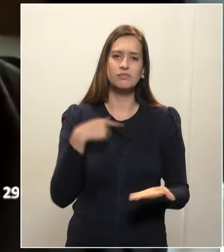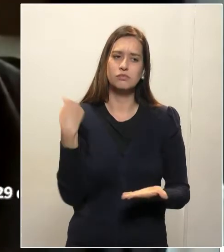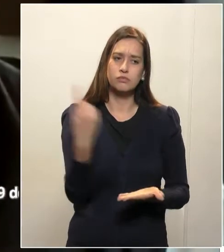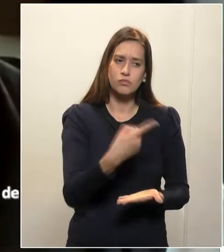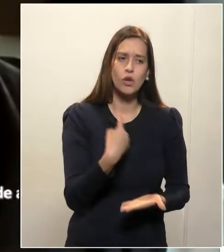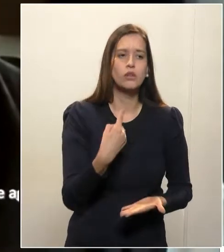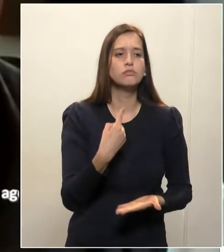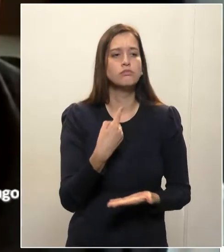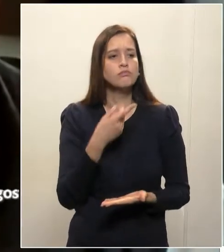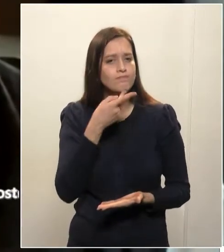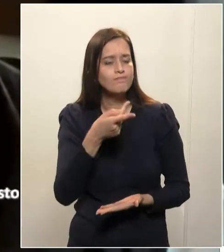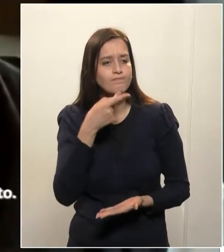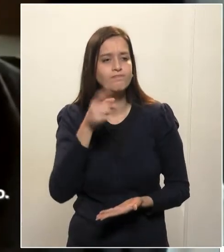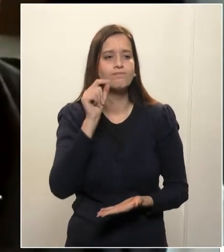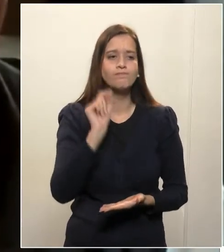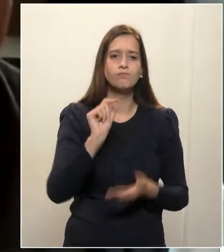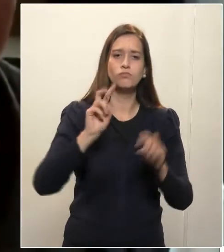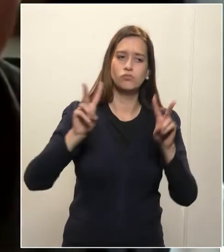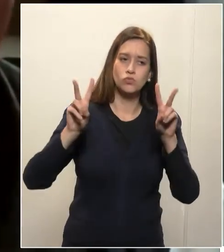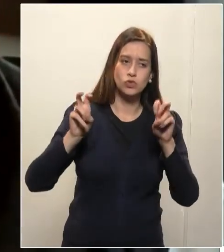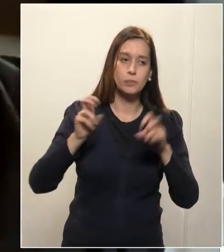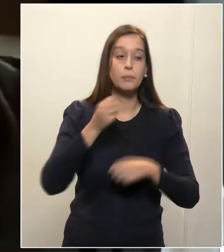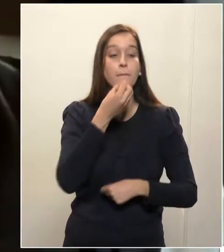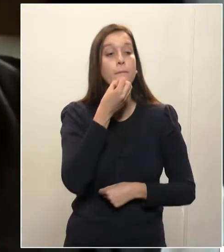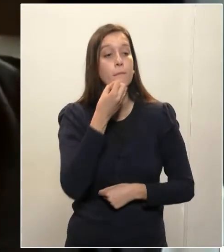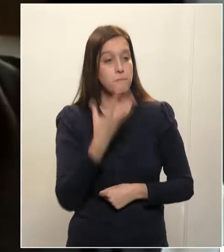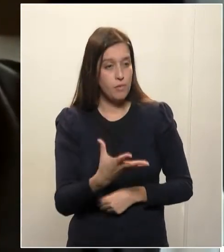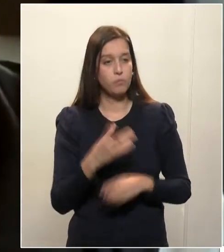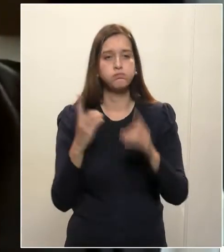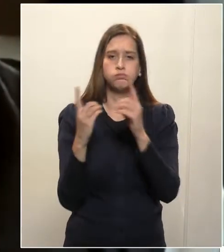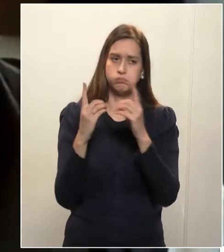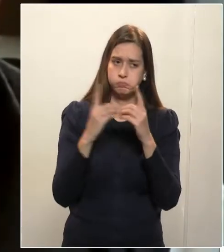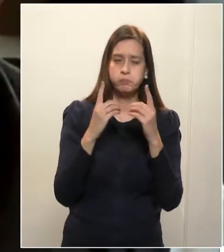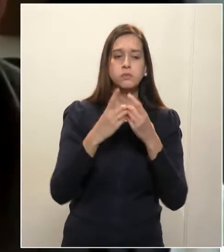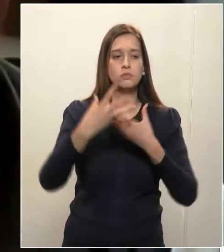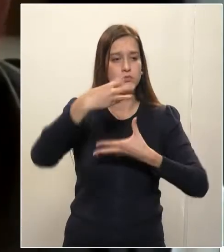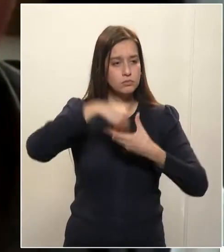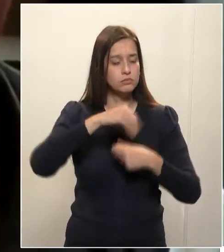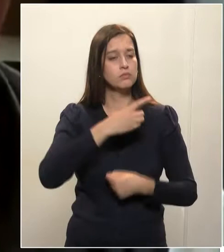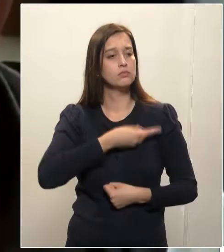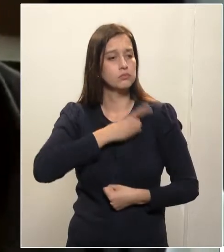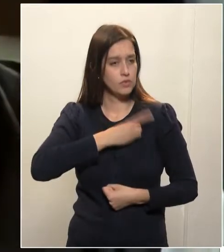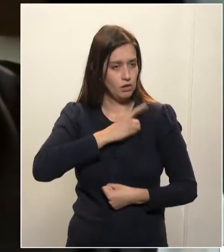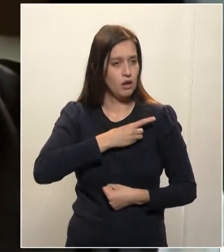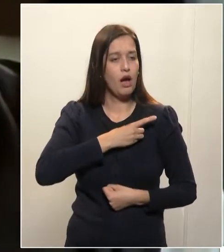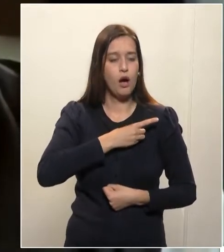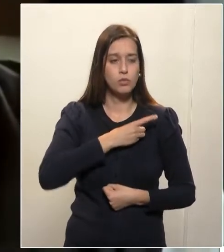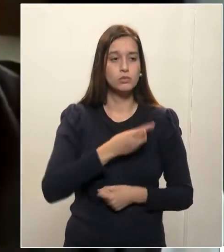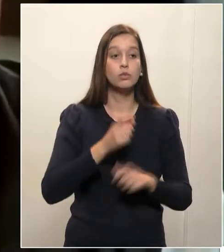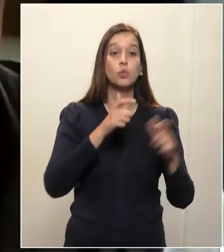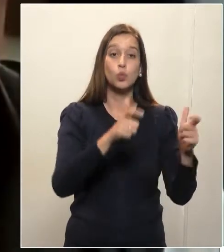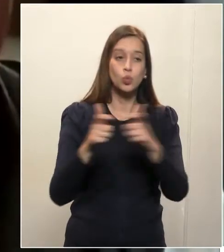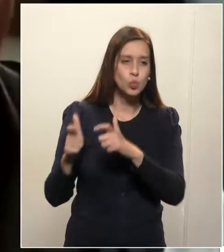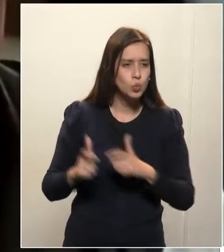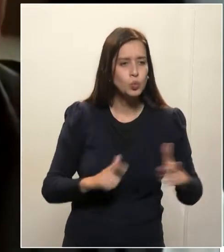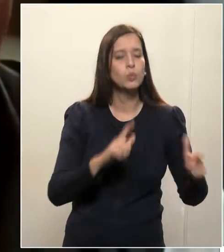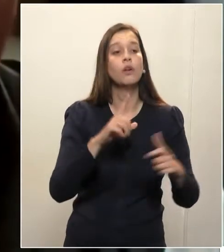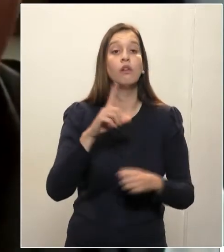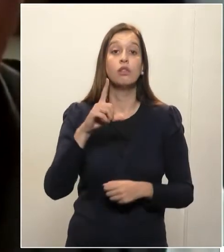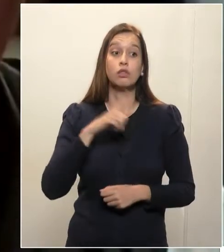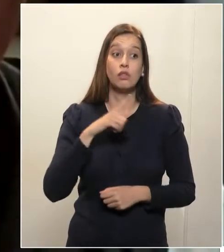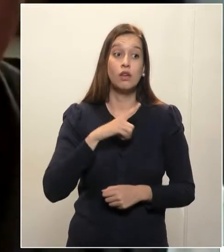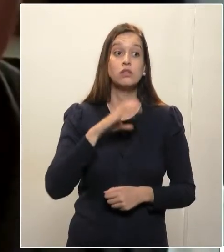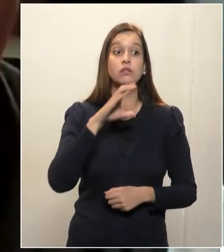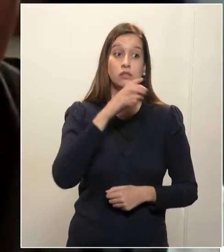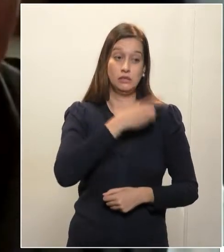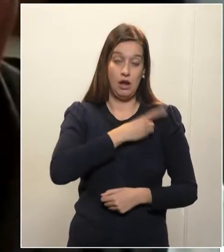falamos sobre o bom atendimento nas delegacias de polícia, nas unidades policiais, pela Polícia Civil, pela própria